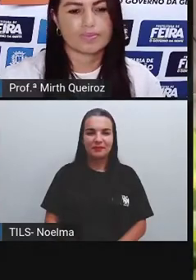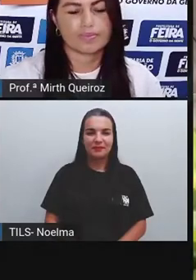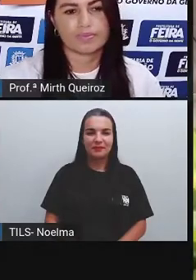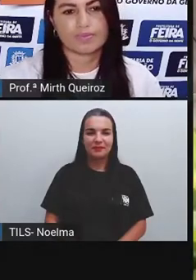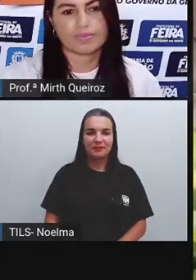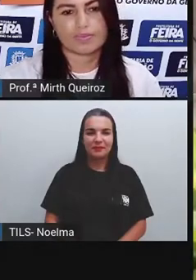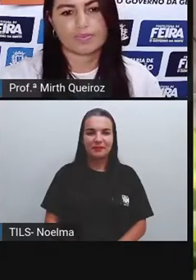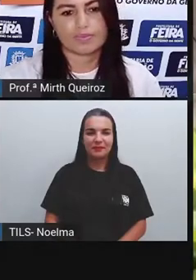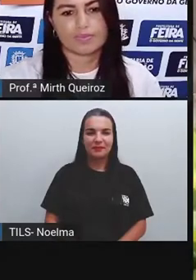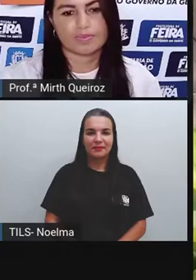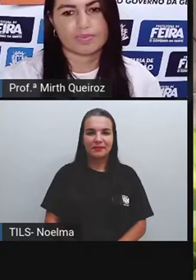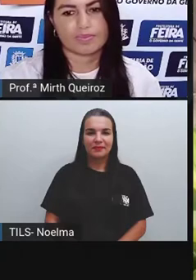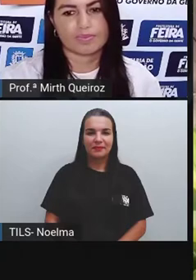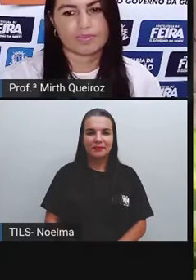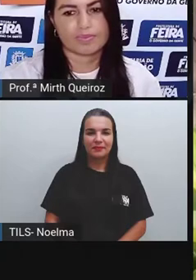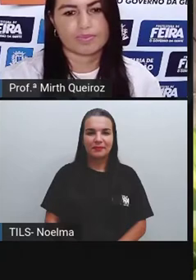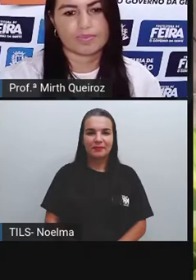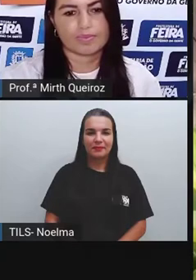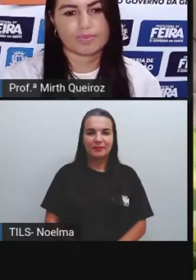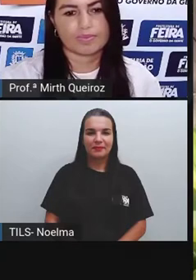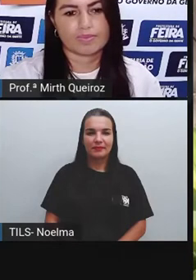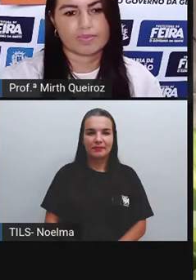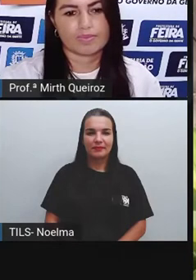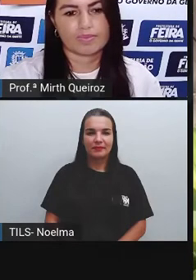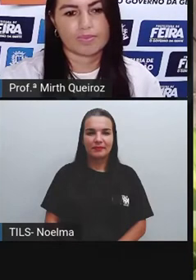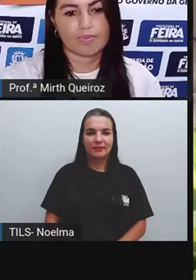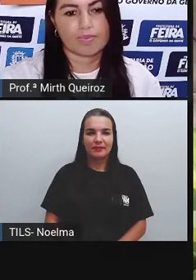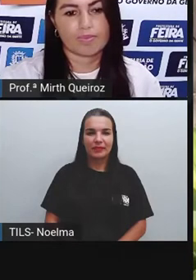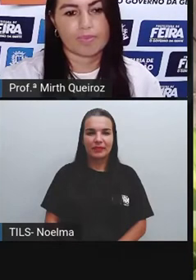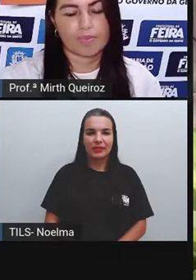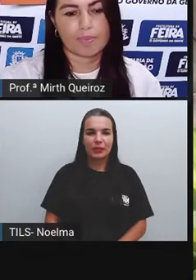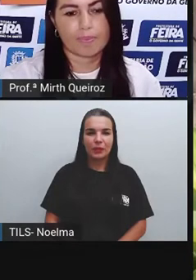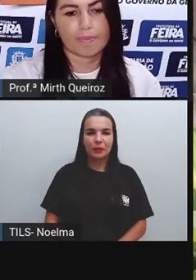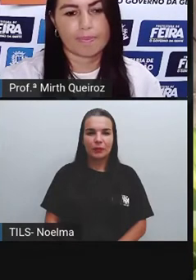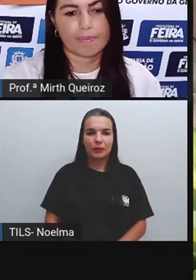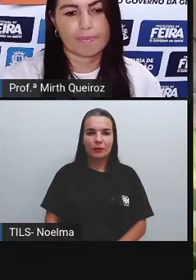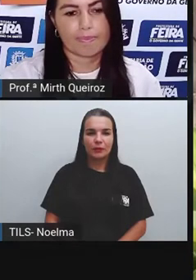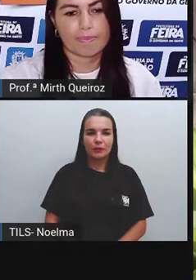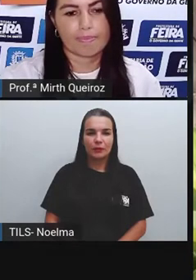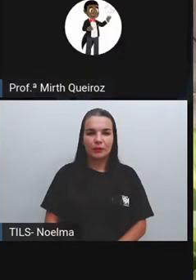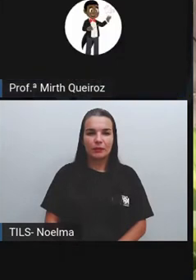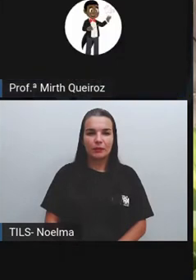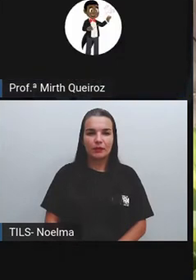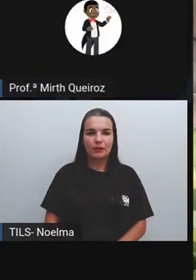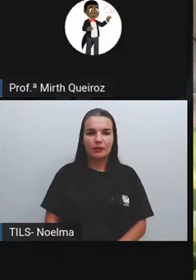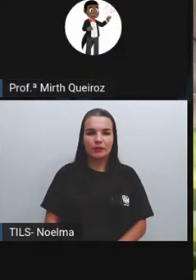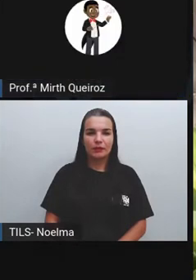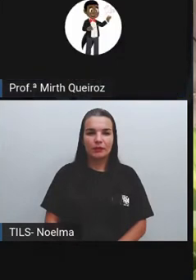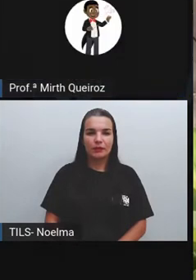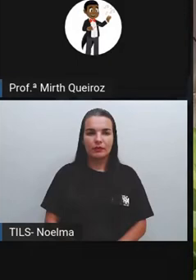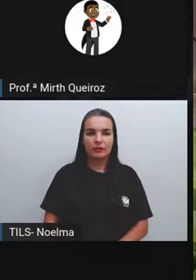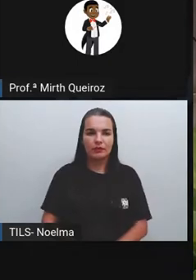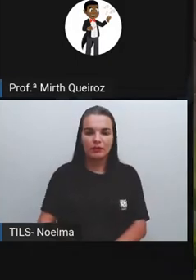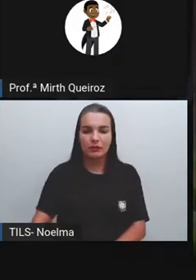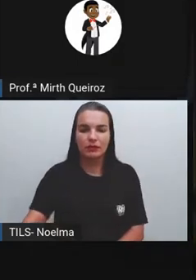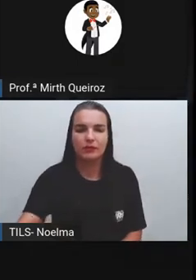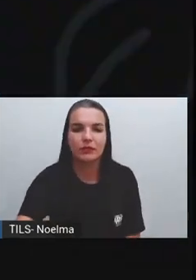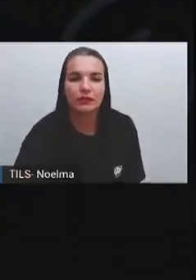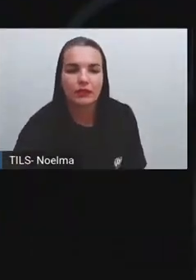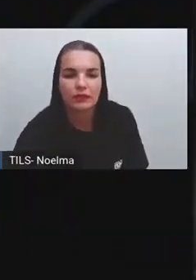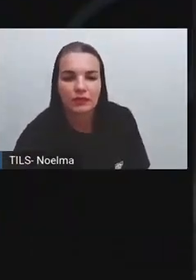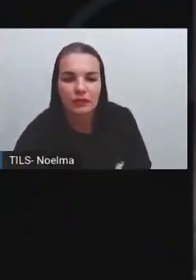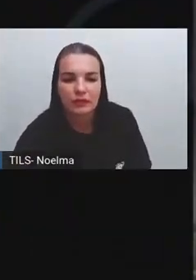Eu vim aqui conversar um pouquinho com vocês sobre o conceito de paisagem e sua importância para a geografia. Vamos lá?